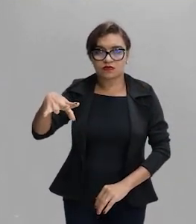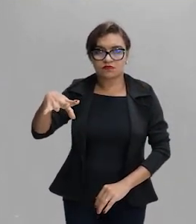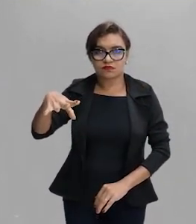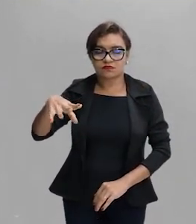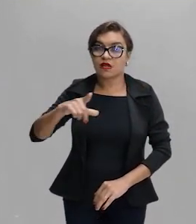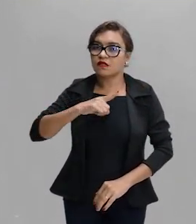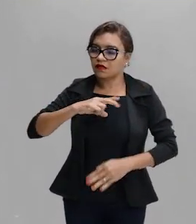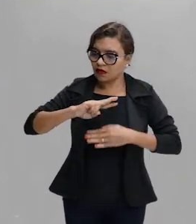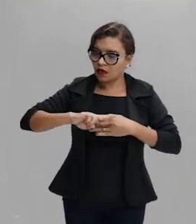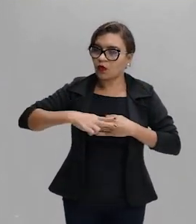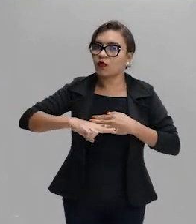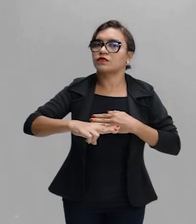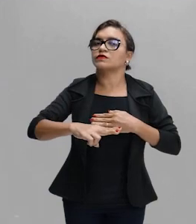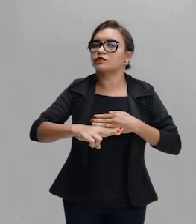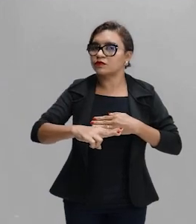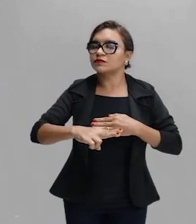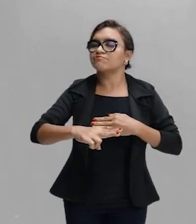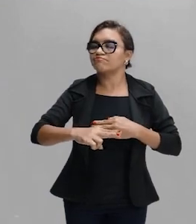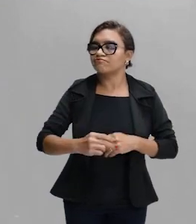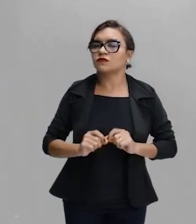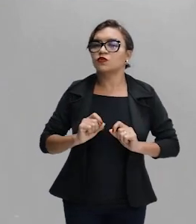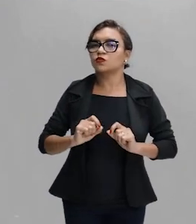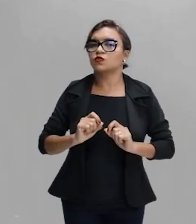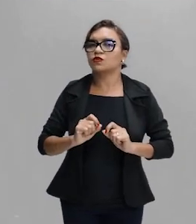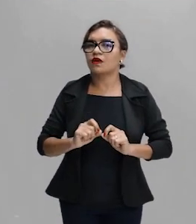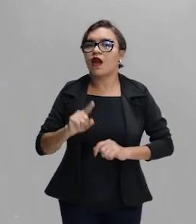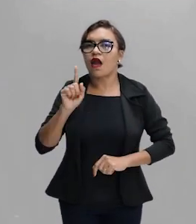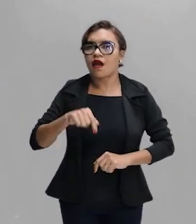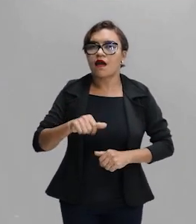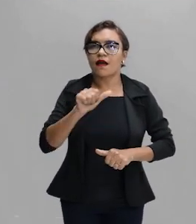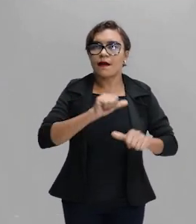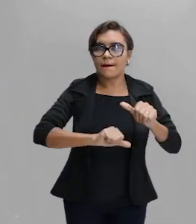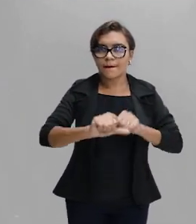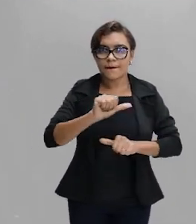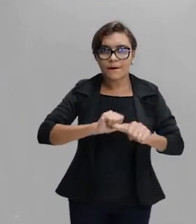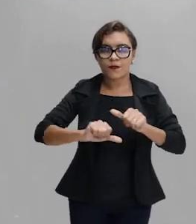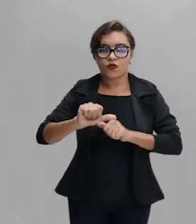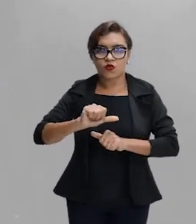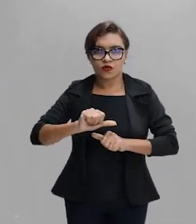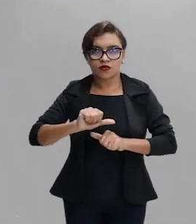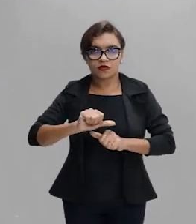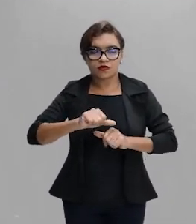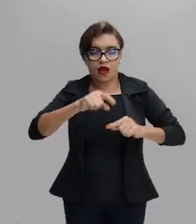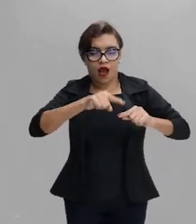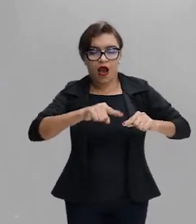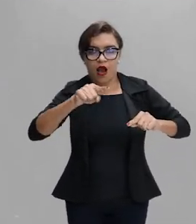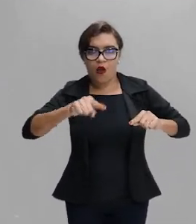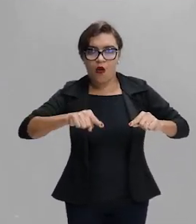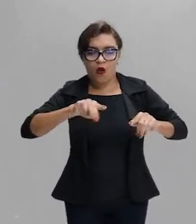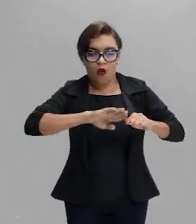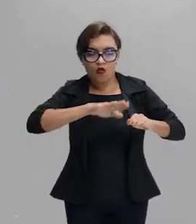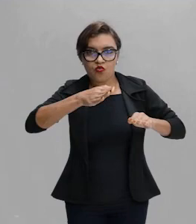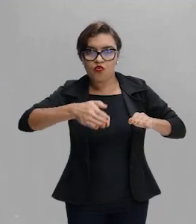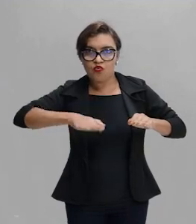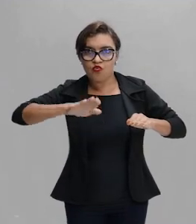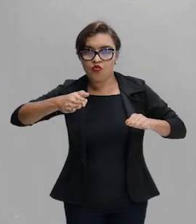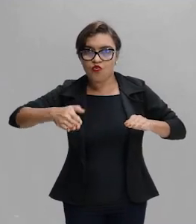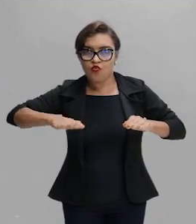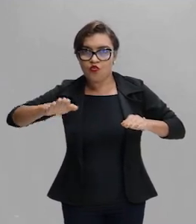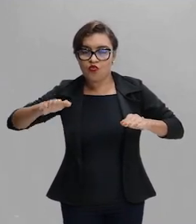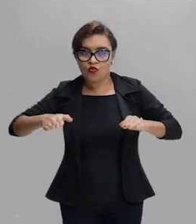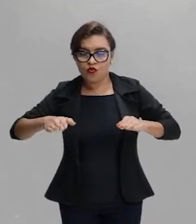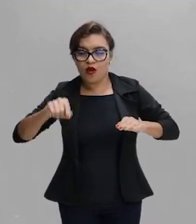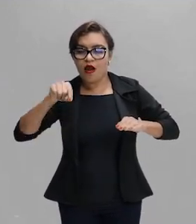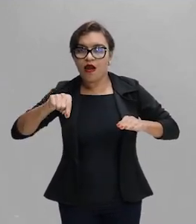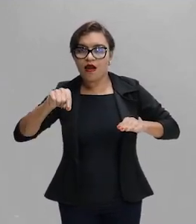consequência, logicamente. Essa consequência é a mudança quanto ao comprimento de onda dessa luz. E isso vai ocasionar